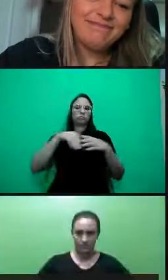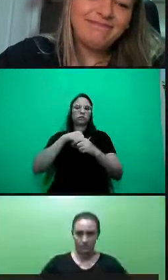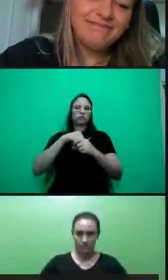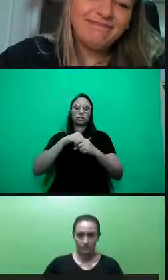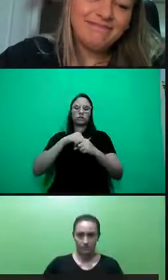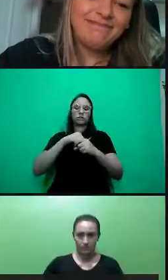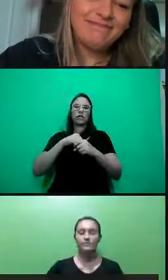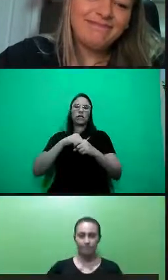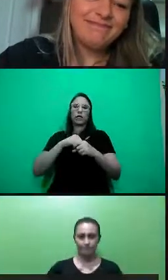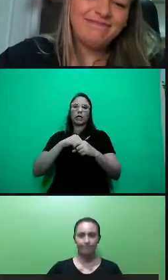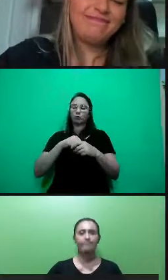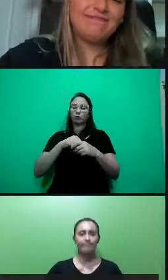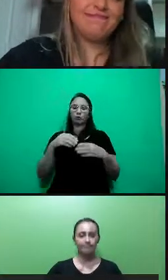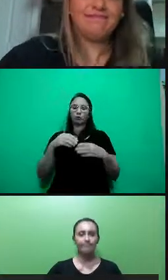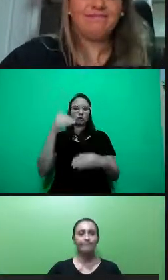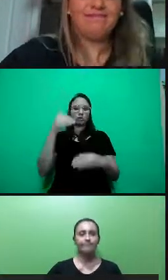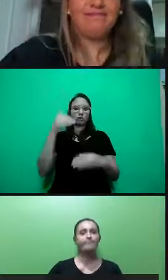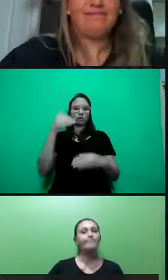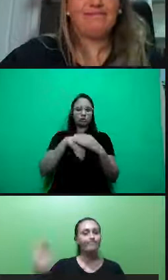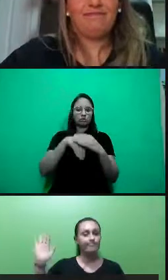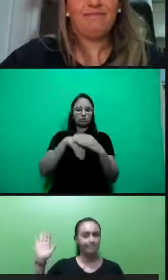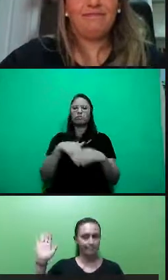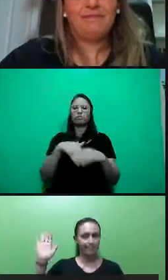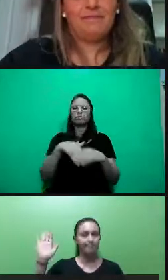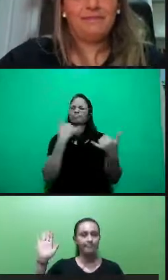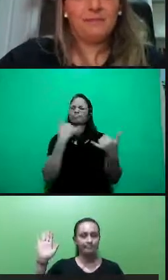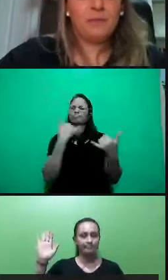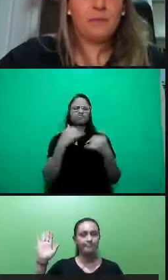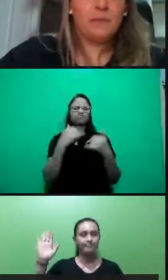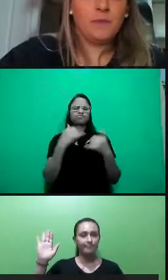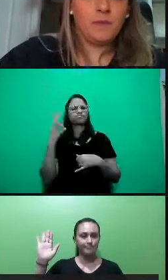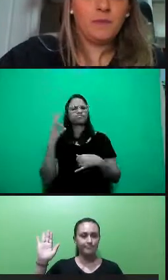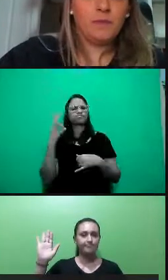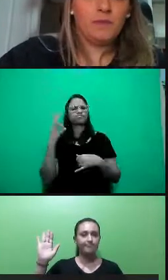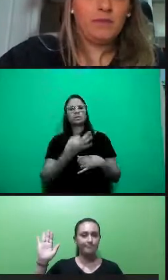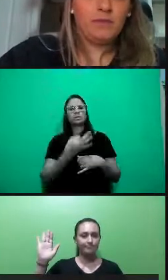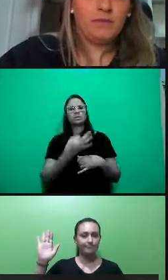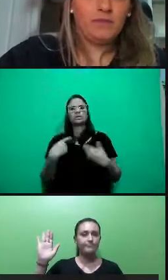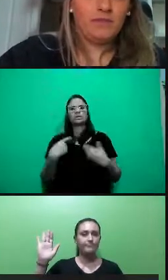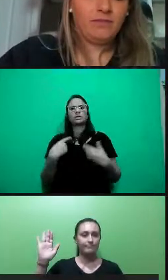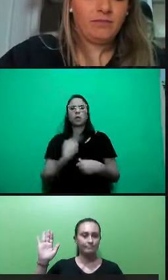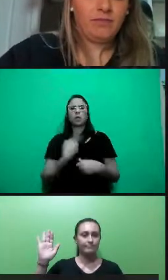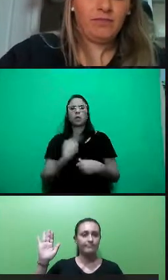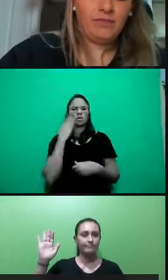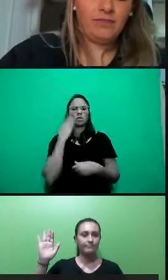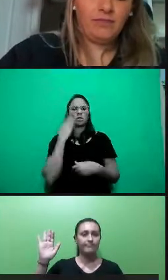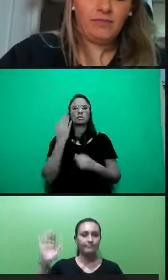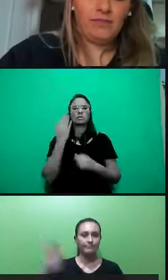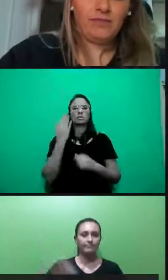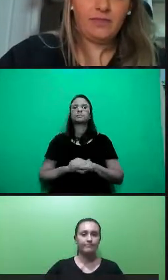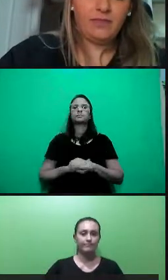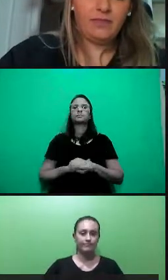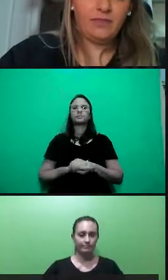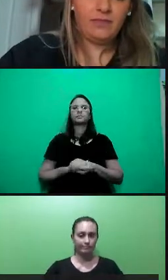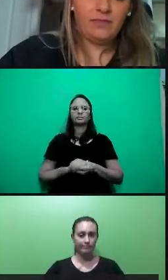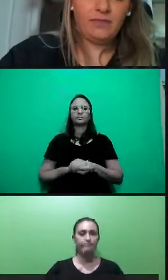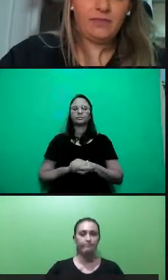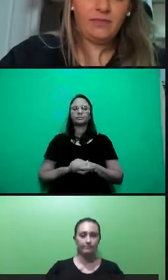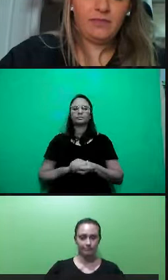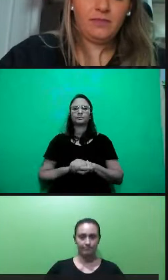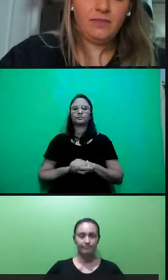Exemplo perfeito, Adriana, a gente sabe que, quando se trata, por exemplo, disso, das